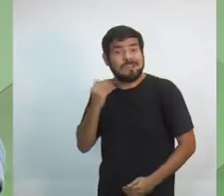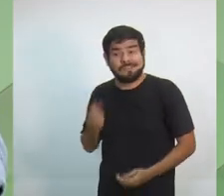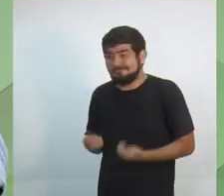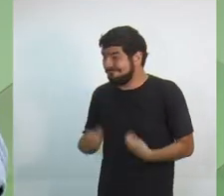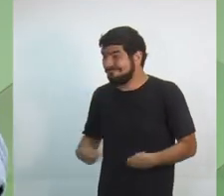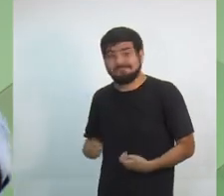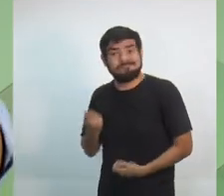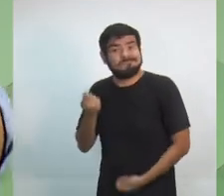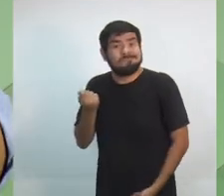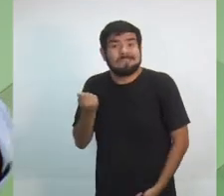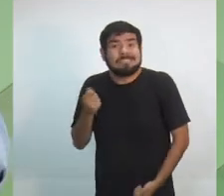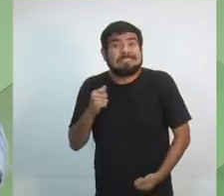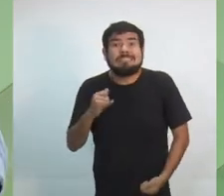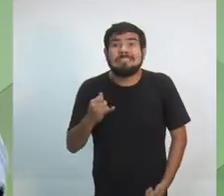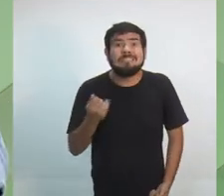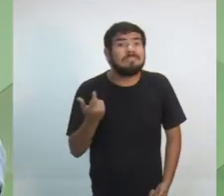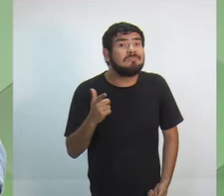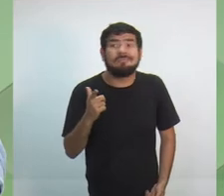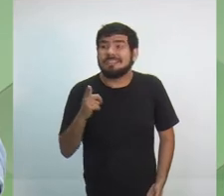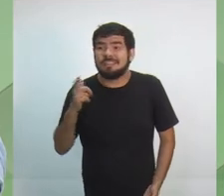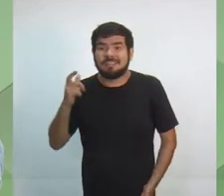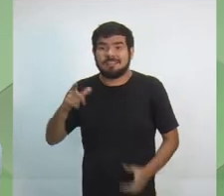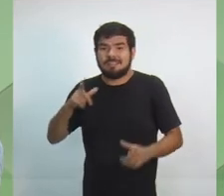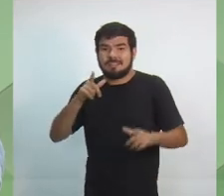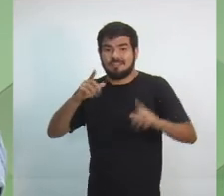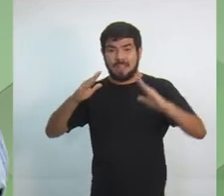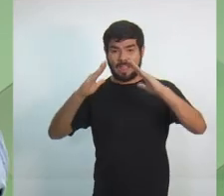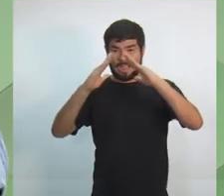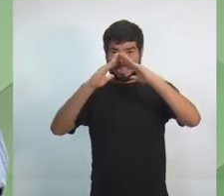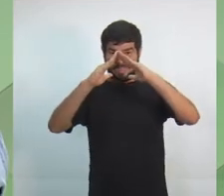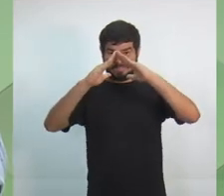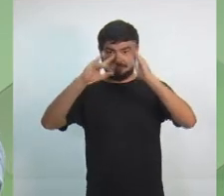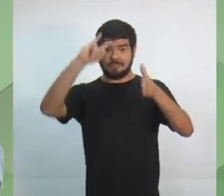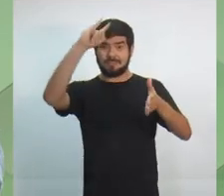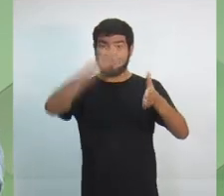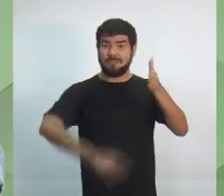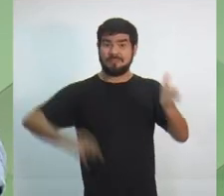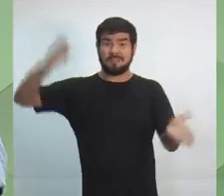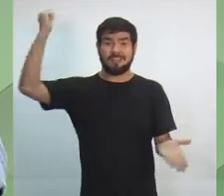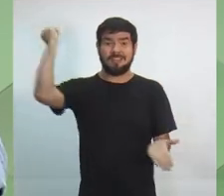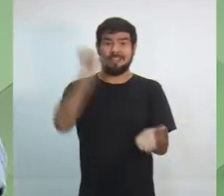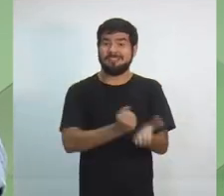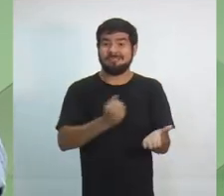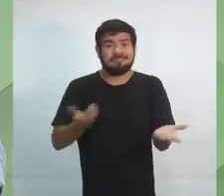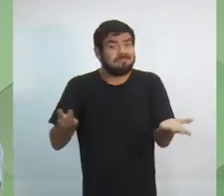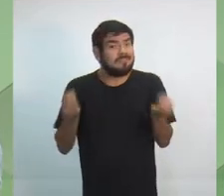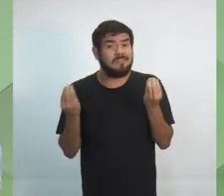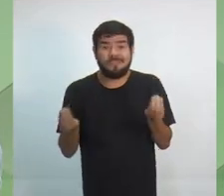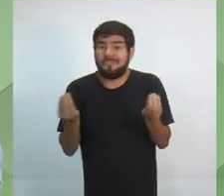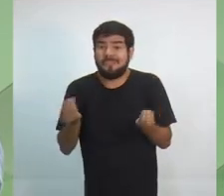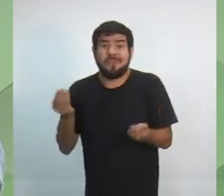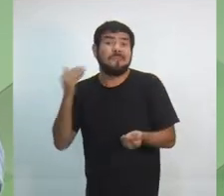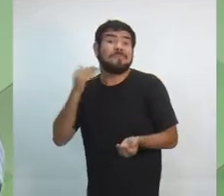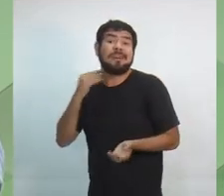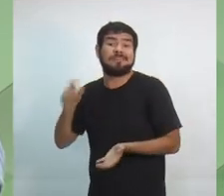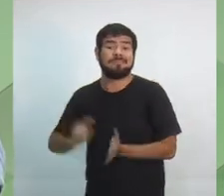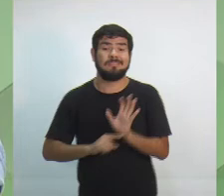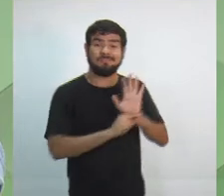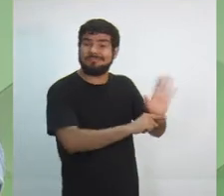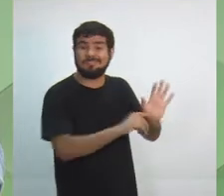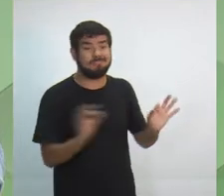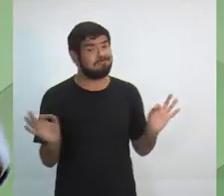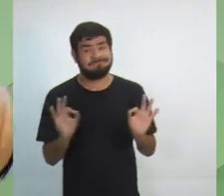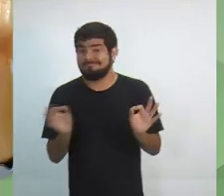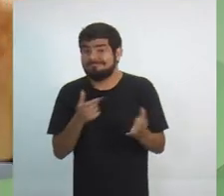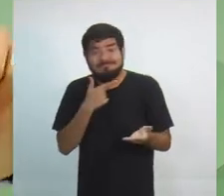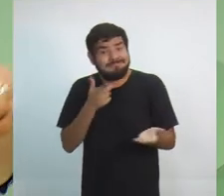agricultor não tiver o título definitivo da sua terra não tem como ele conseguir um financiamento. Vamos trabalhar também junto ao